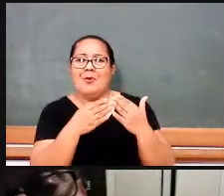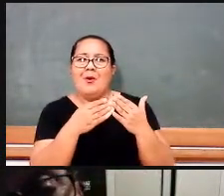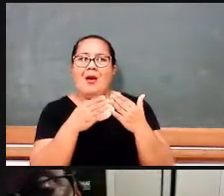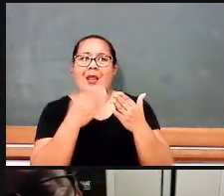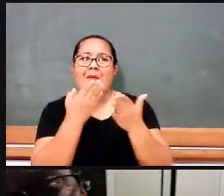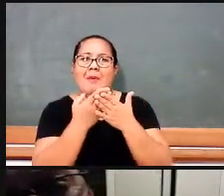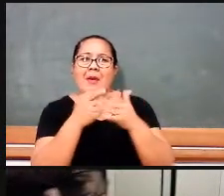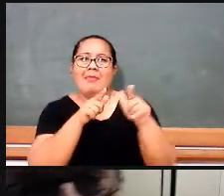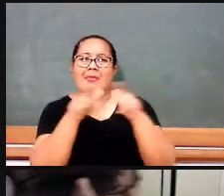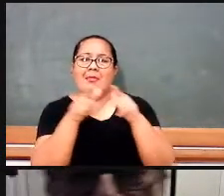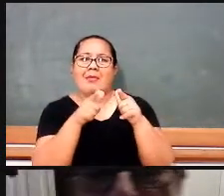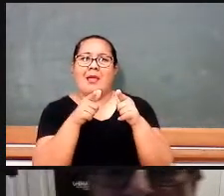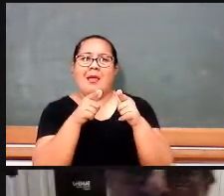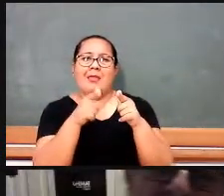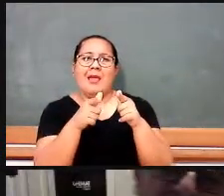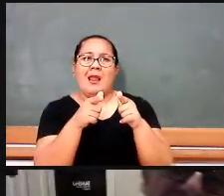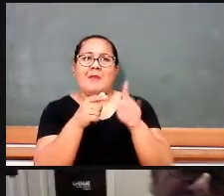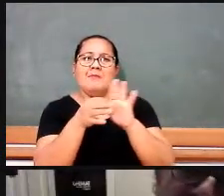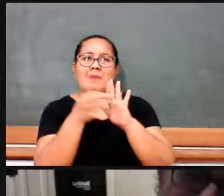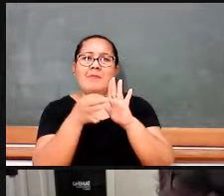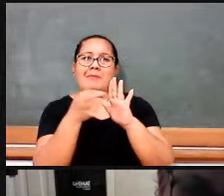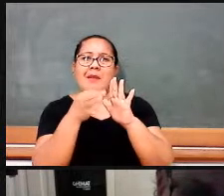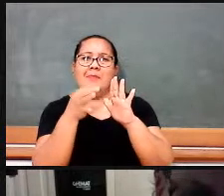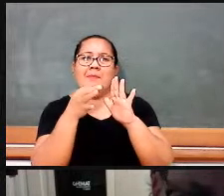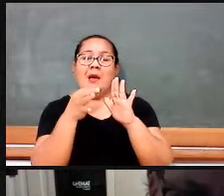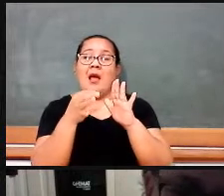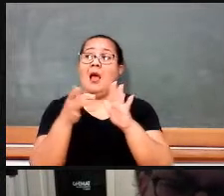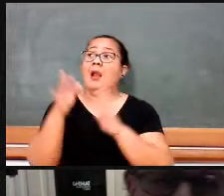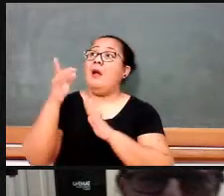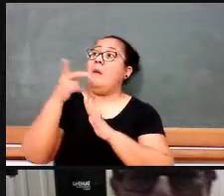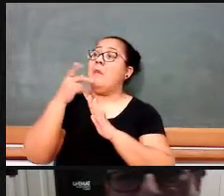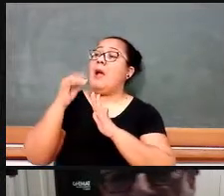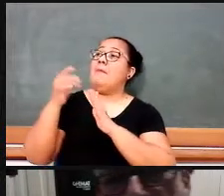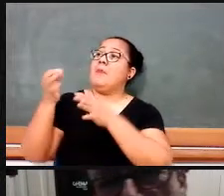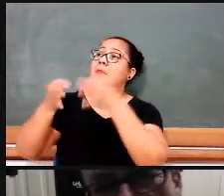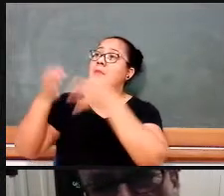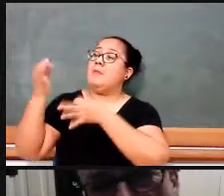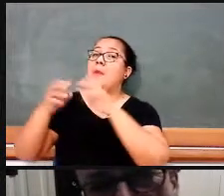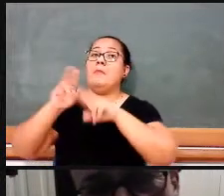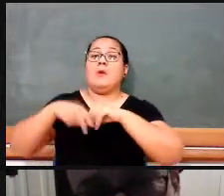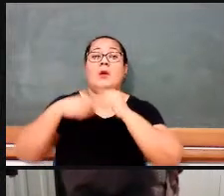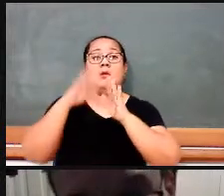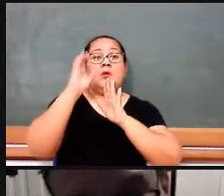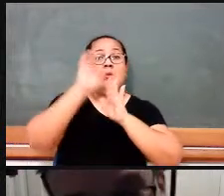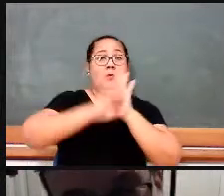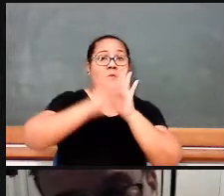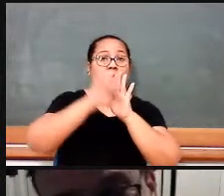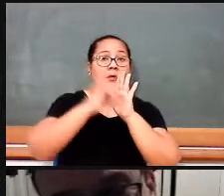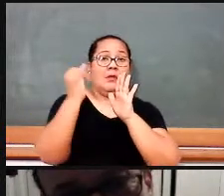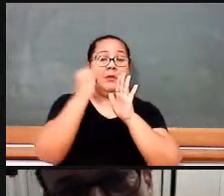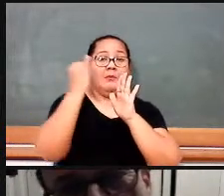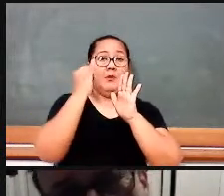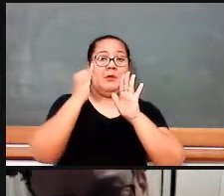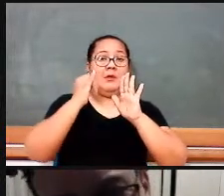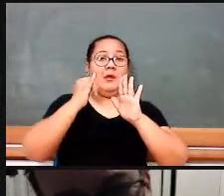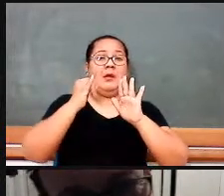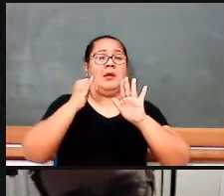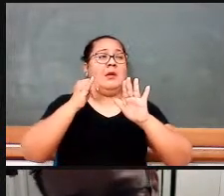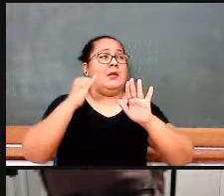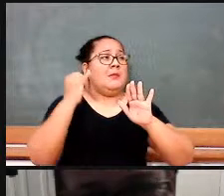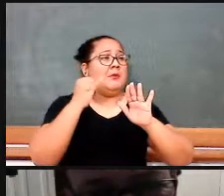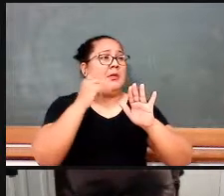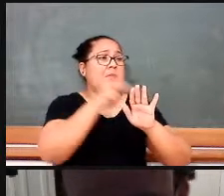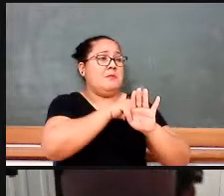e que a ideia era organizar um currículo de maneira que refletisse aquela dinâmica que os